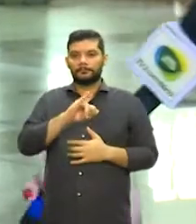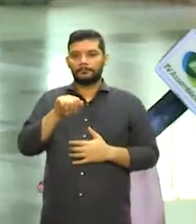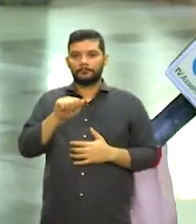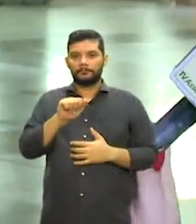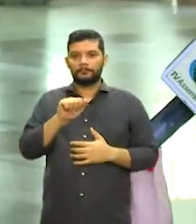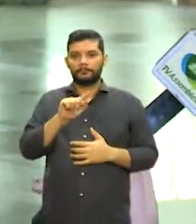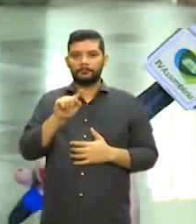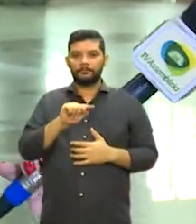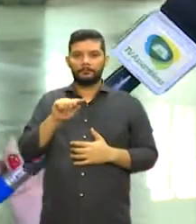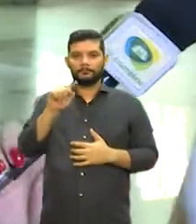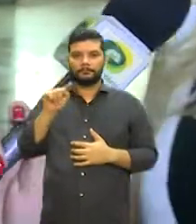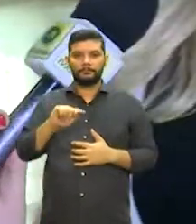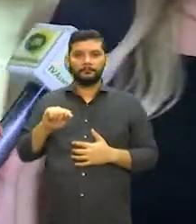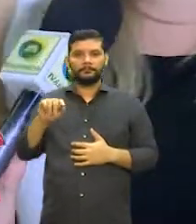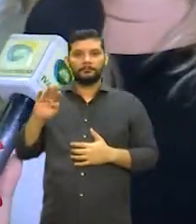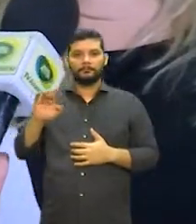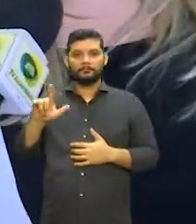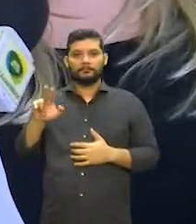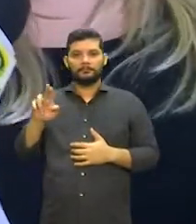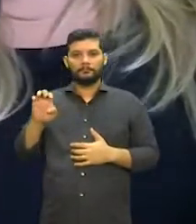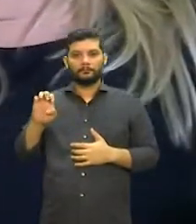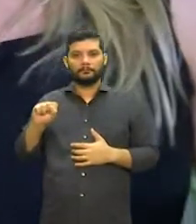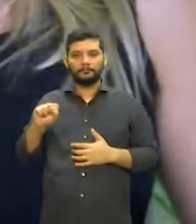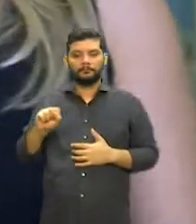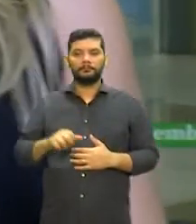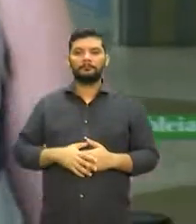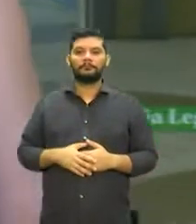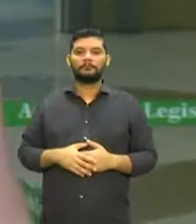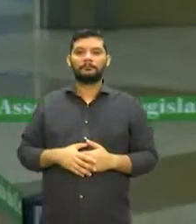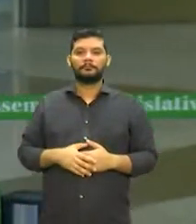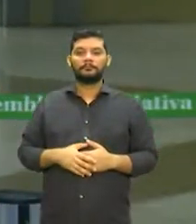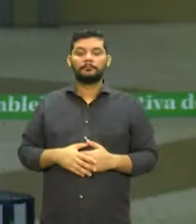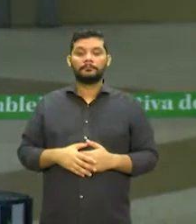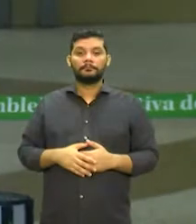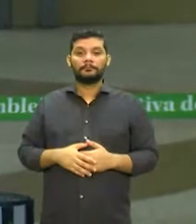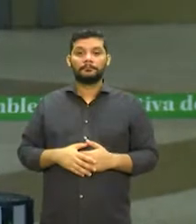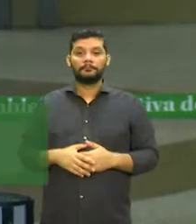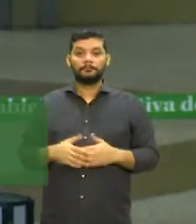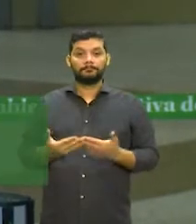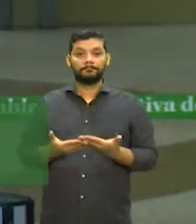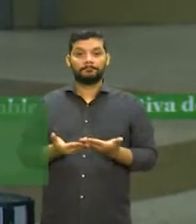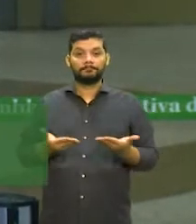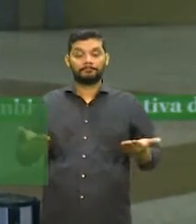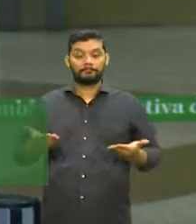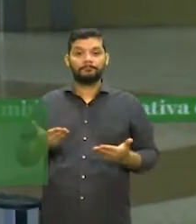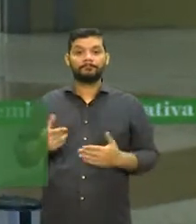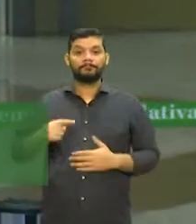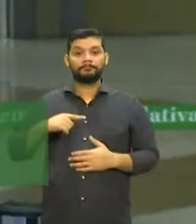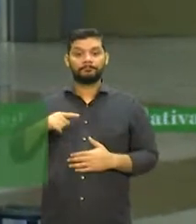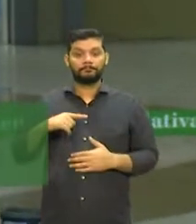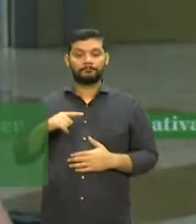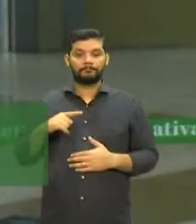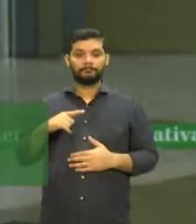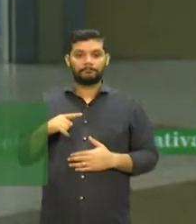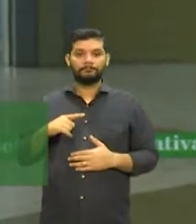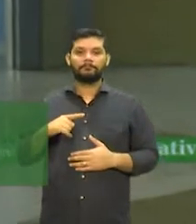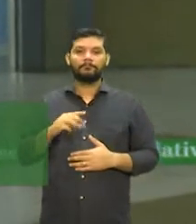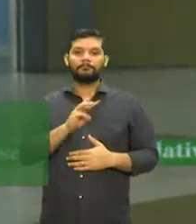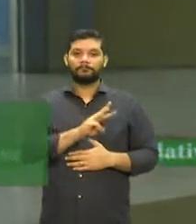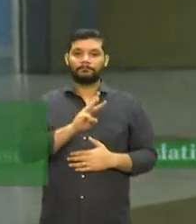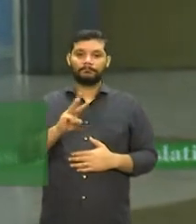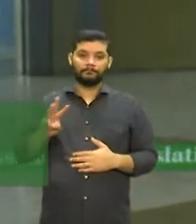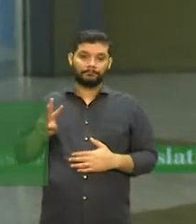Ok. muito obrigada pela sua participação. canais aparecem aí na tela, tem o site jazzblues.com